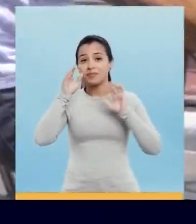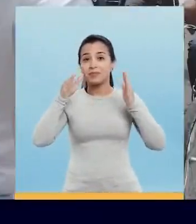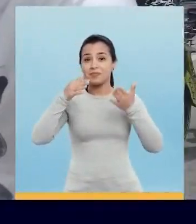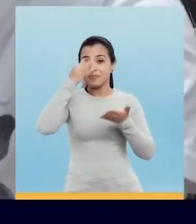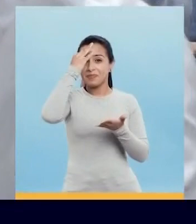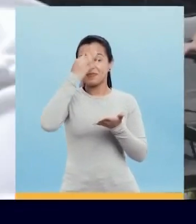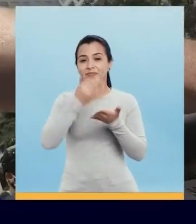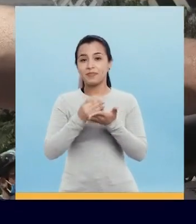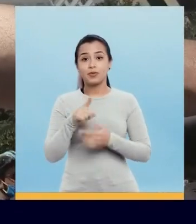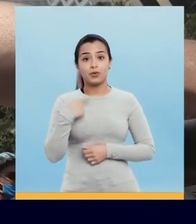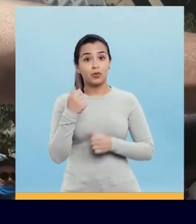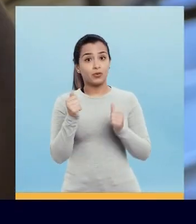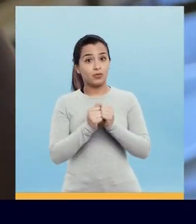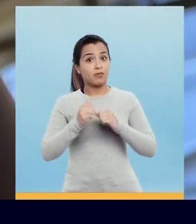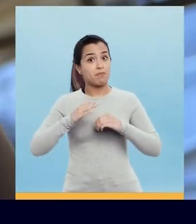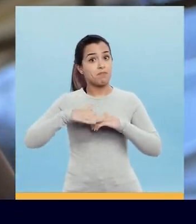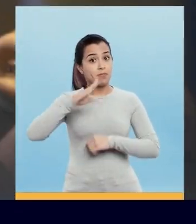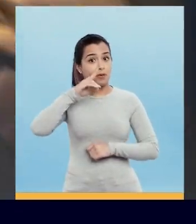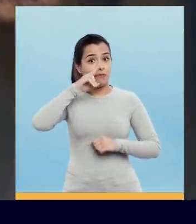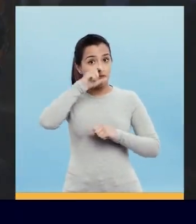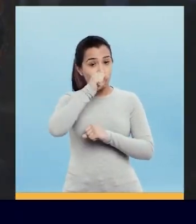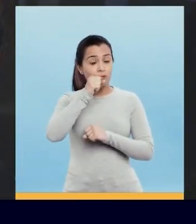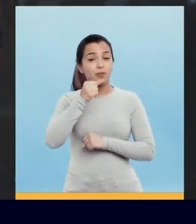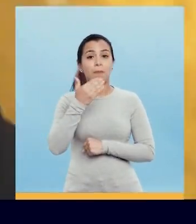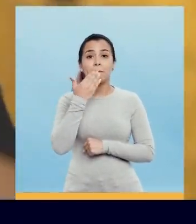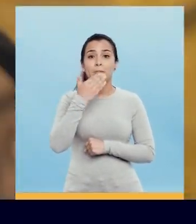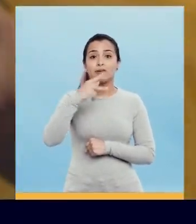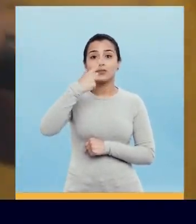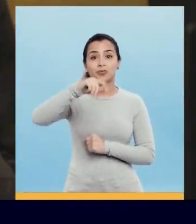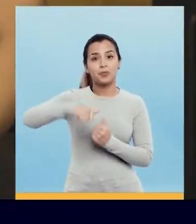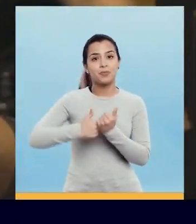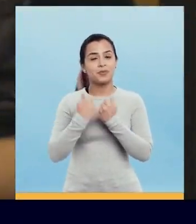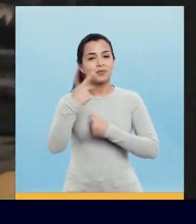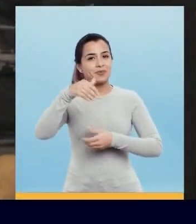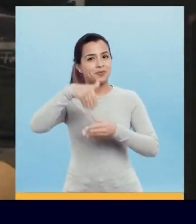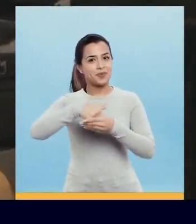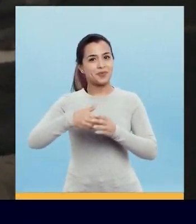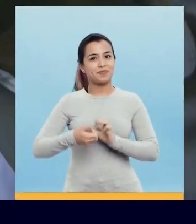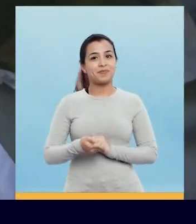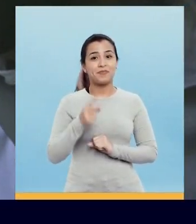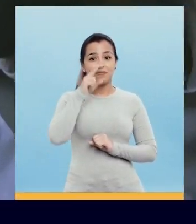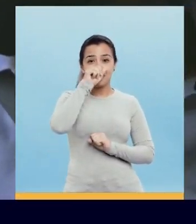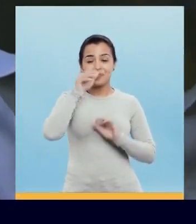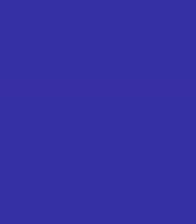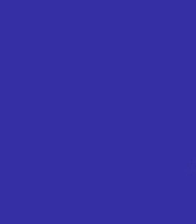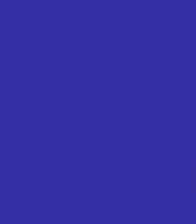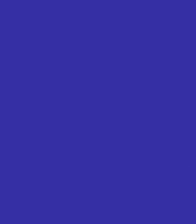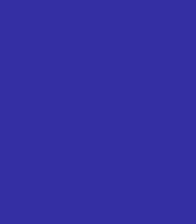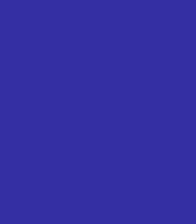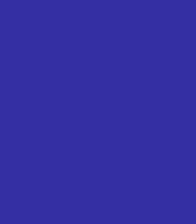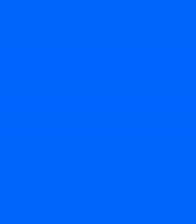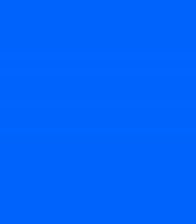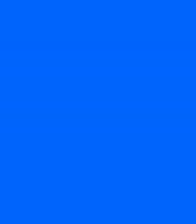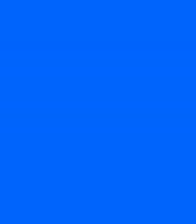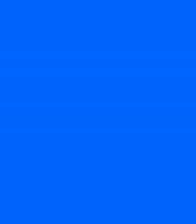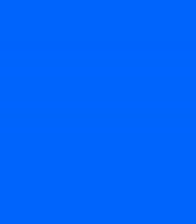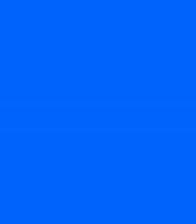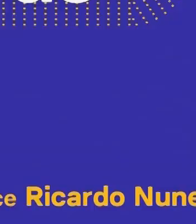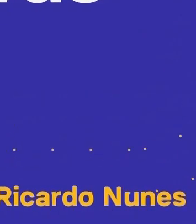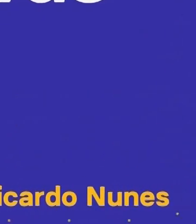força, foco e fé. 45, é. É, é. O mundo é força, foco e fé.